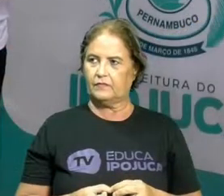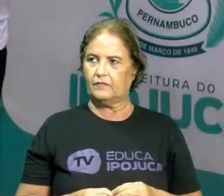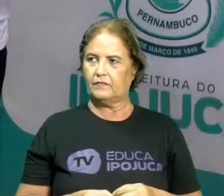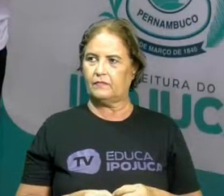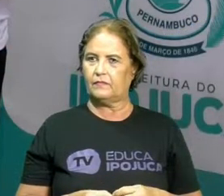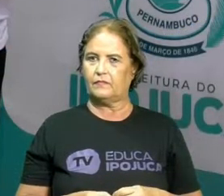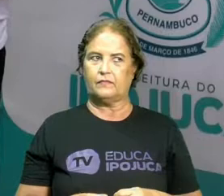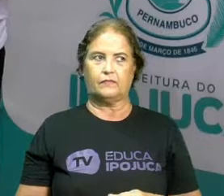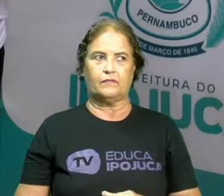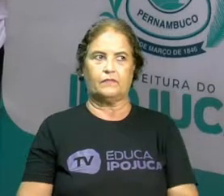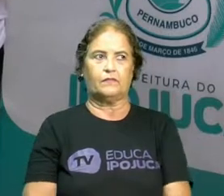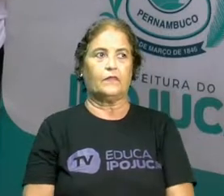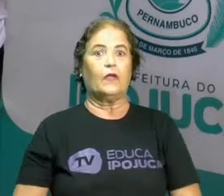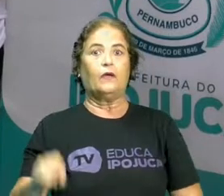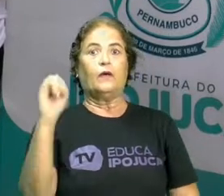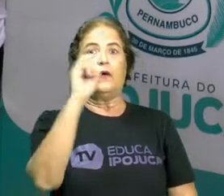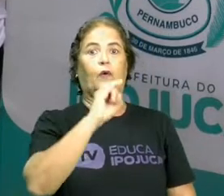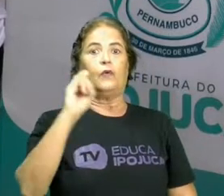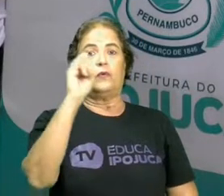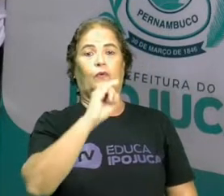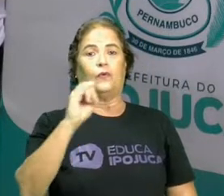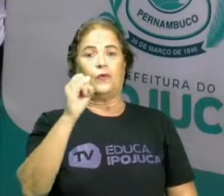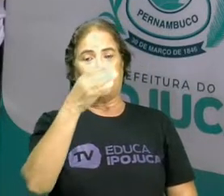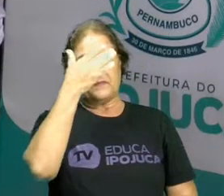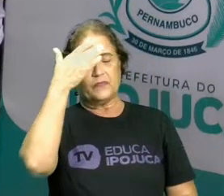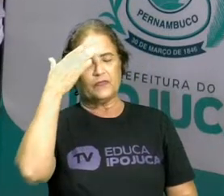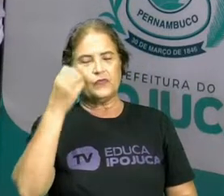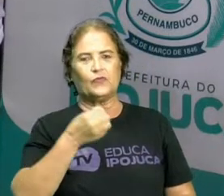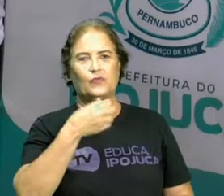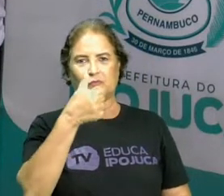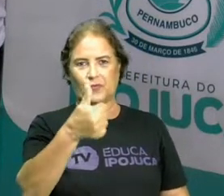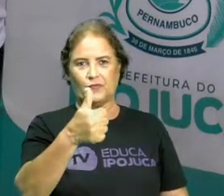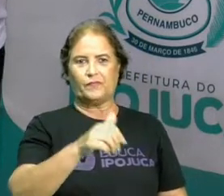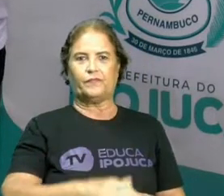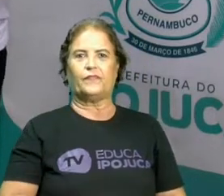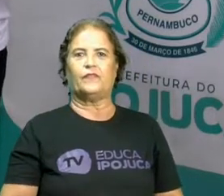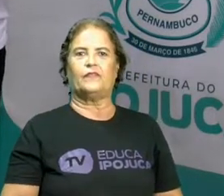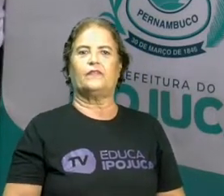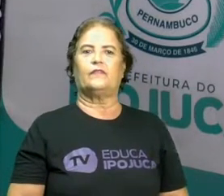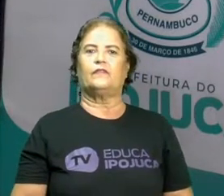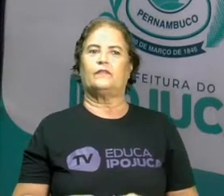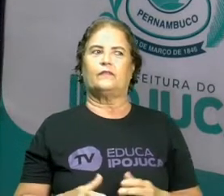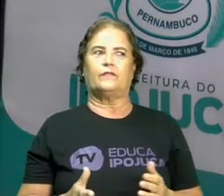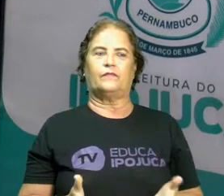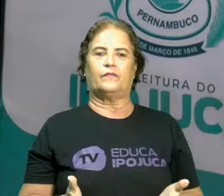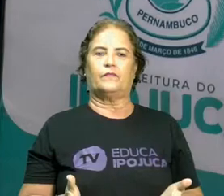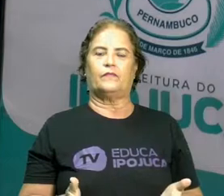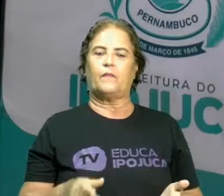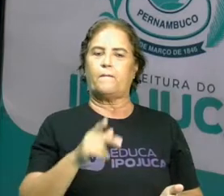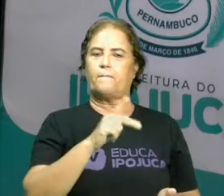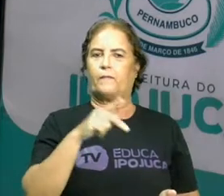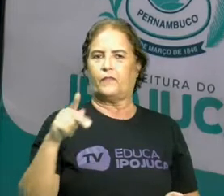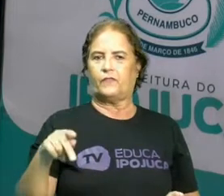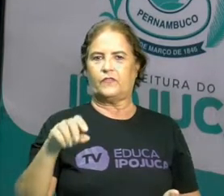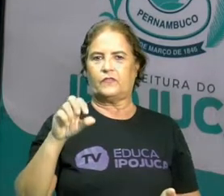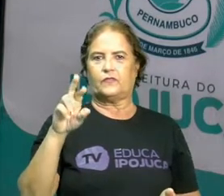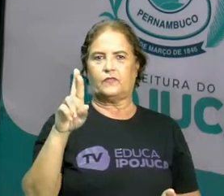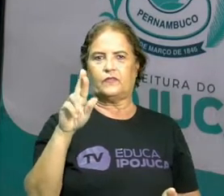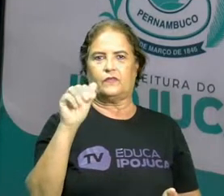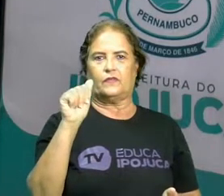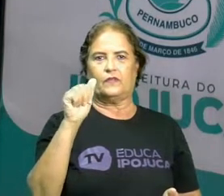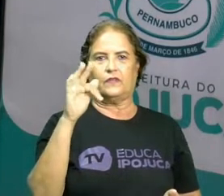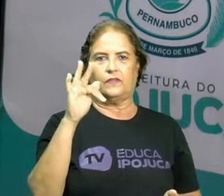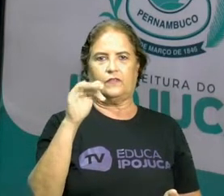E aí, pessoal, tudo bem? Pois é, eu sou o professor Rafael